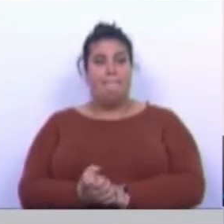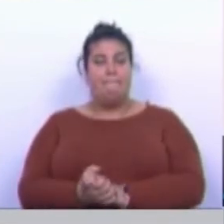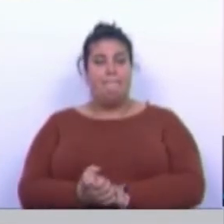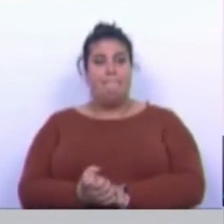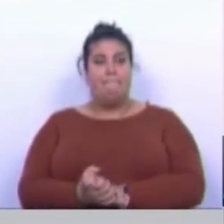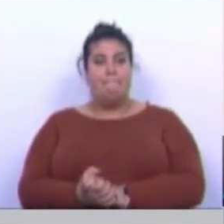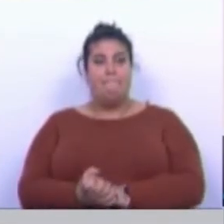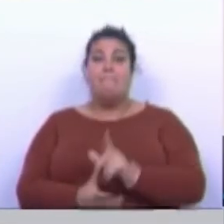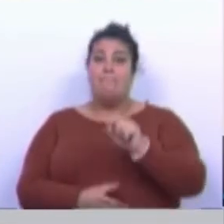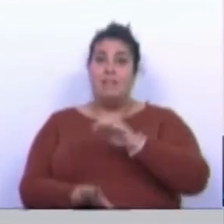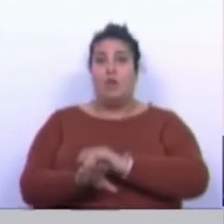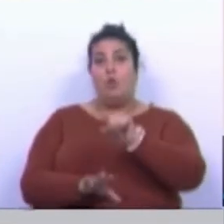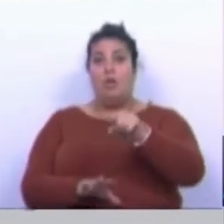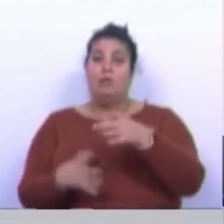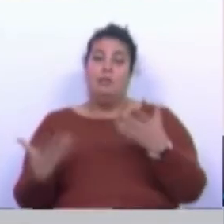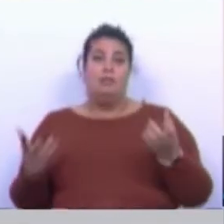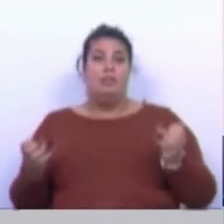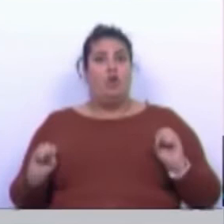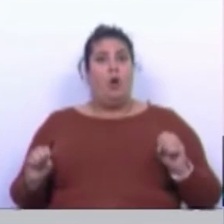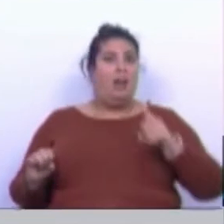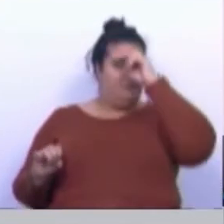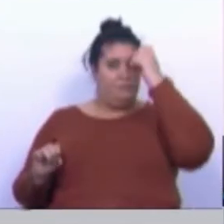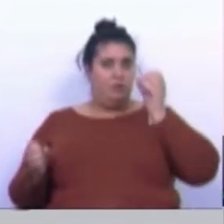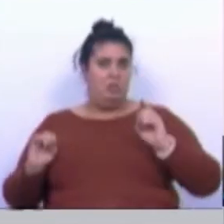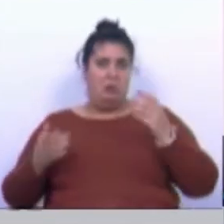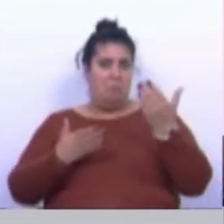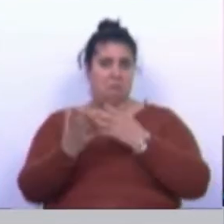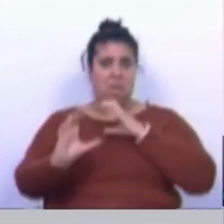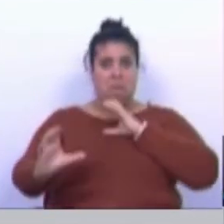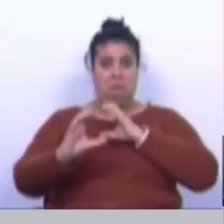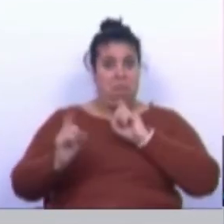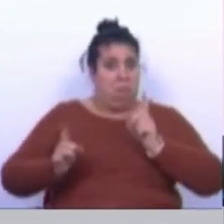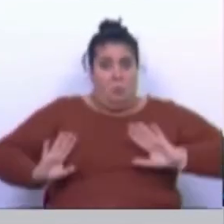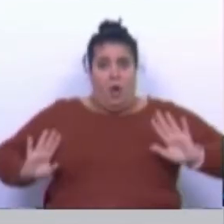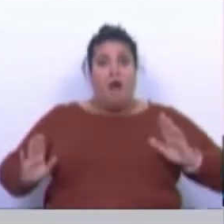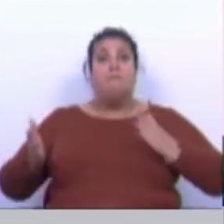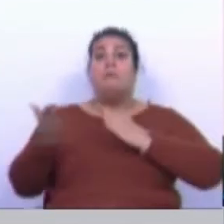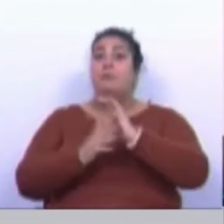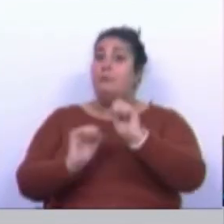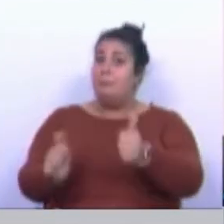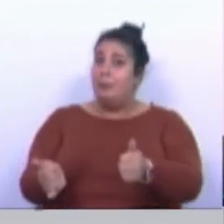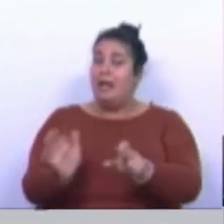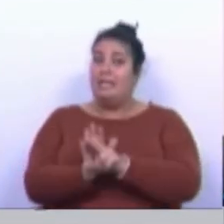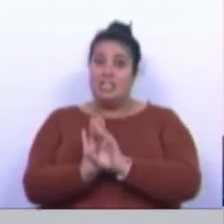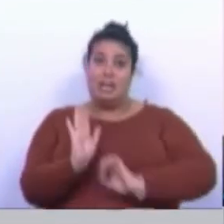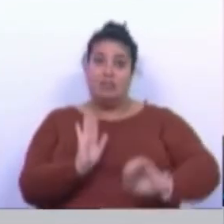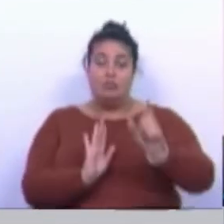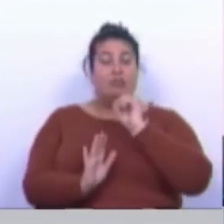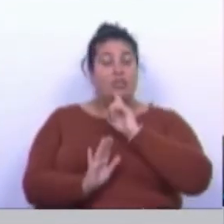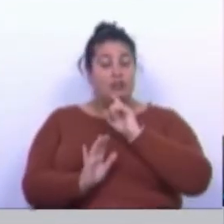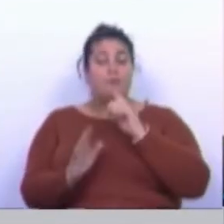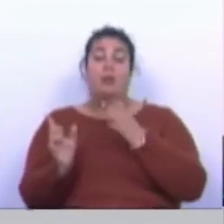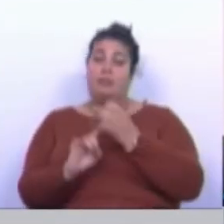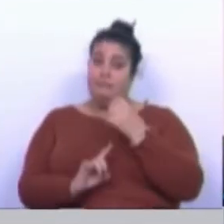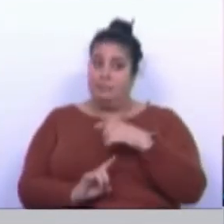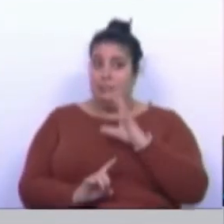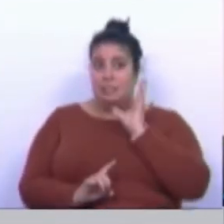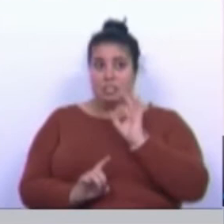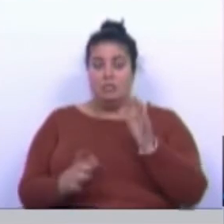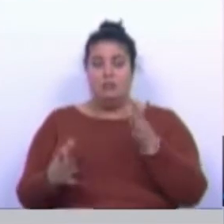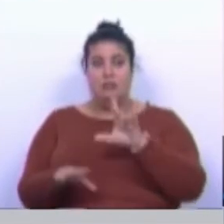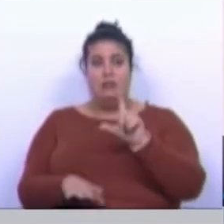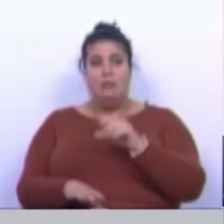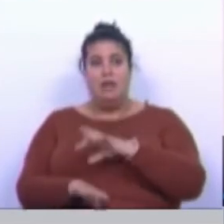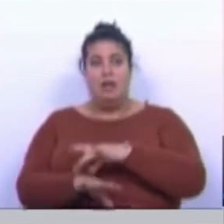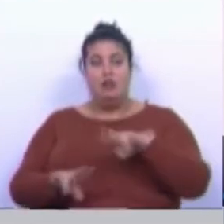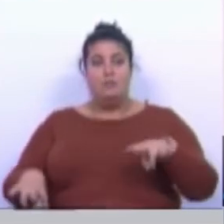e, portanto, não há aqui dificuldade de comunicação e estão a cumprir dentro do possível aquilo que é possível. O hospital,